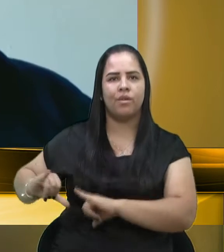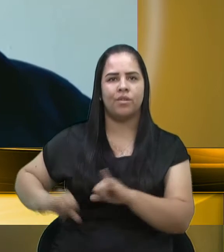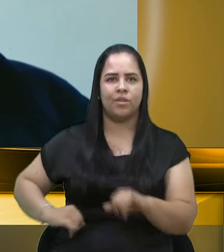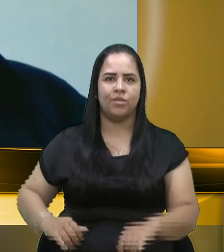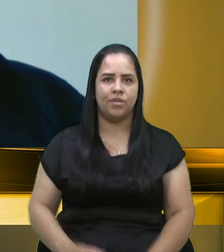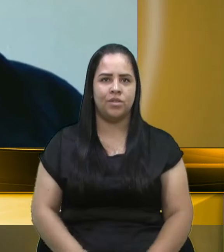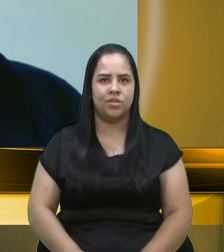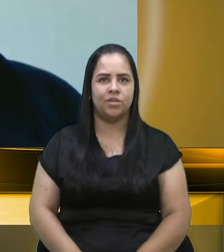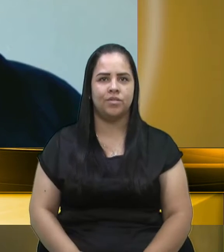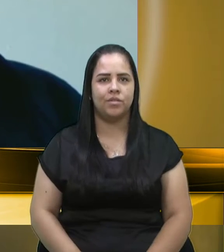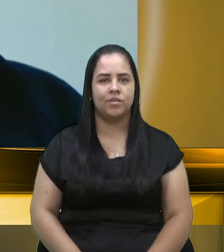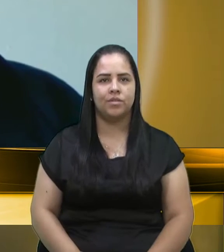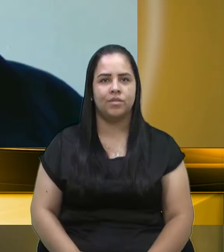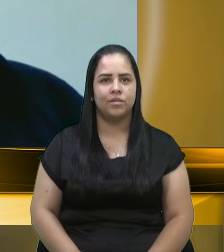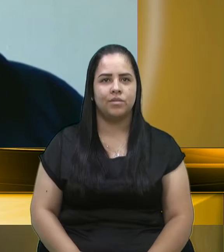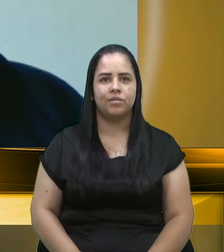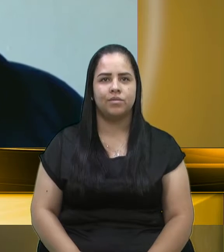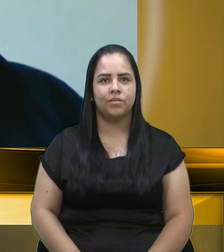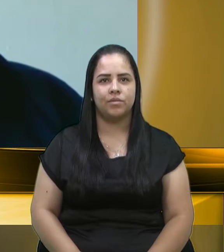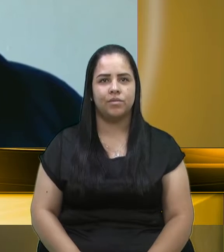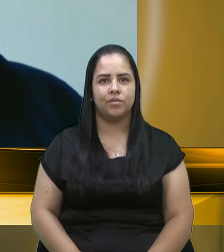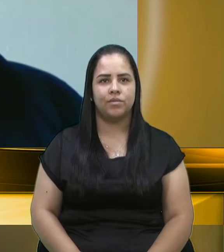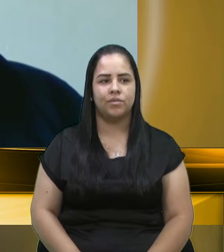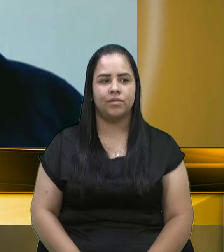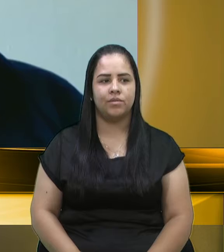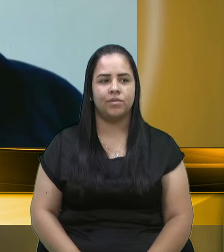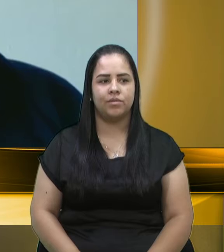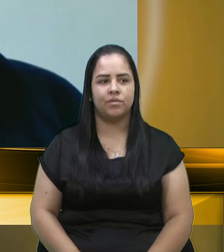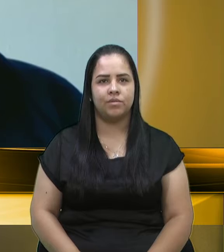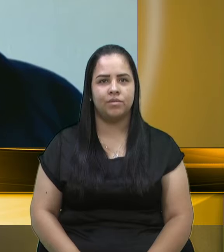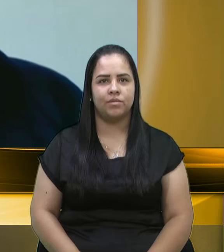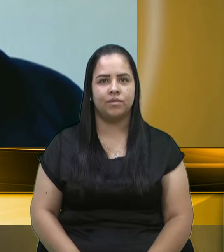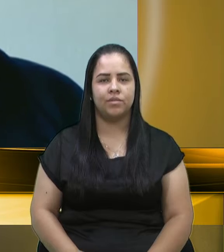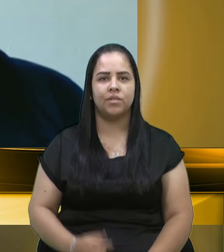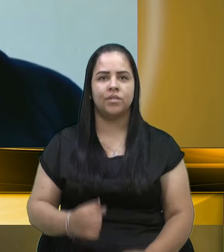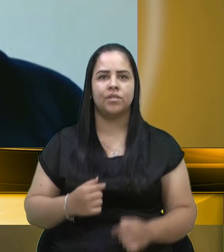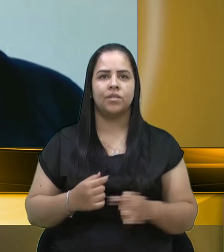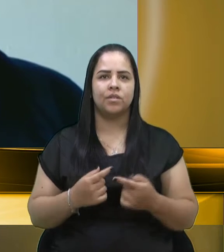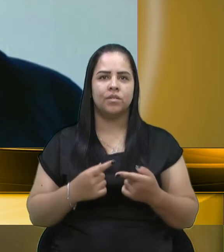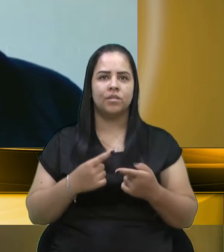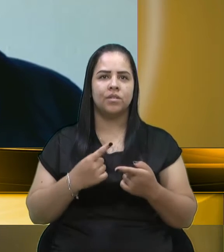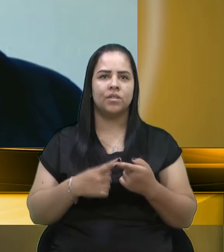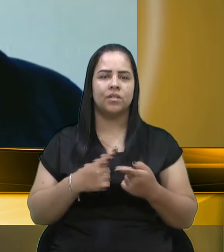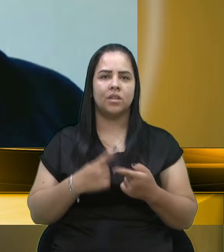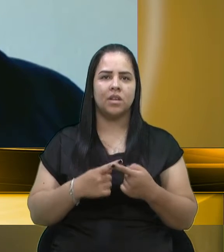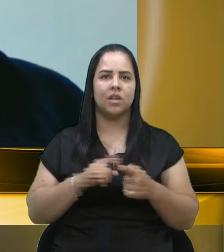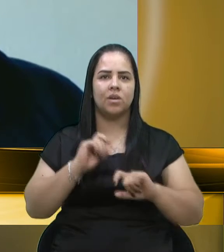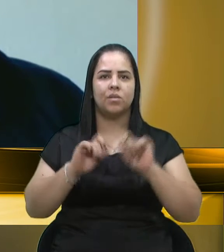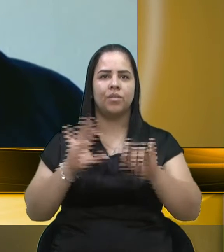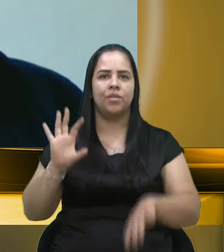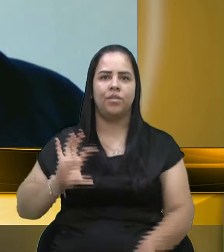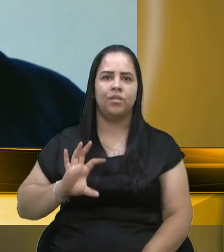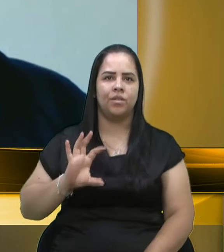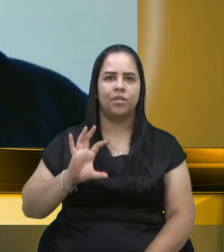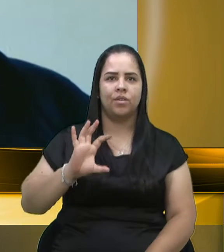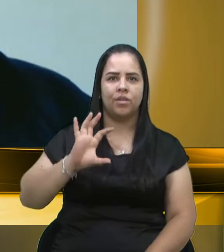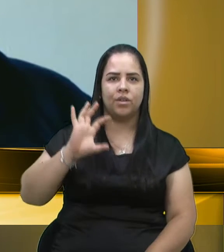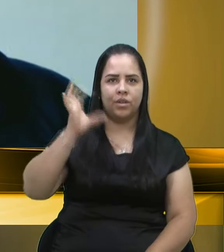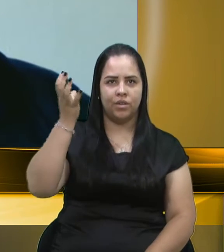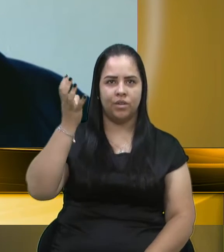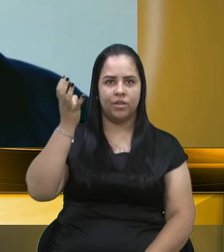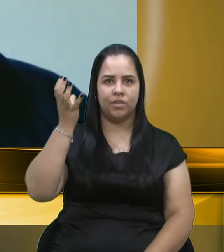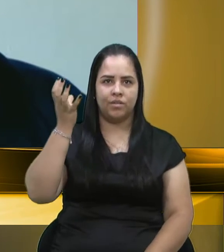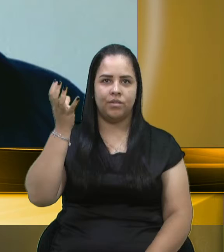Eu acabei de ir agora na frente da prefeitura. Está acontecendo um ato ali do